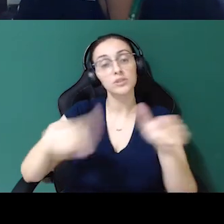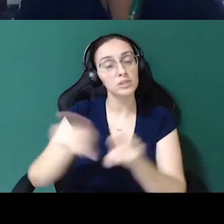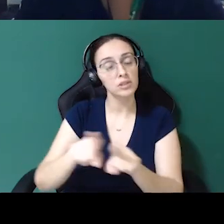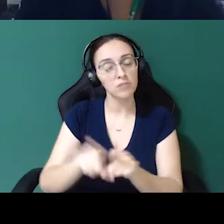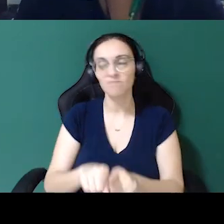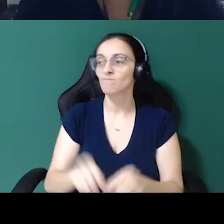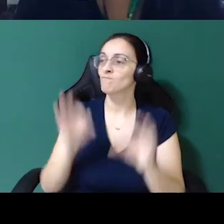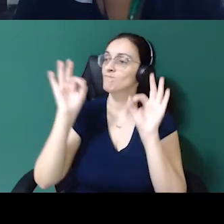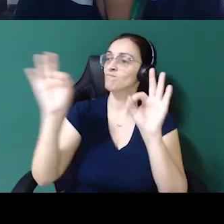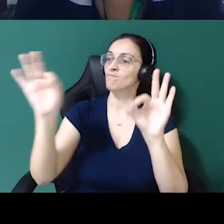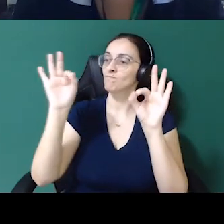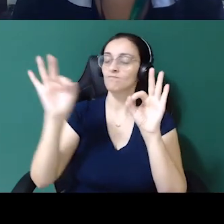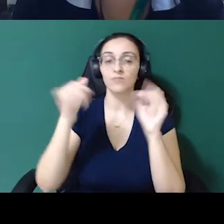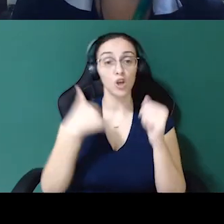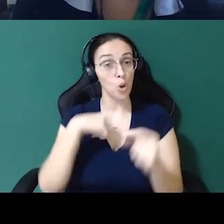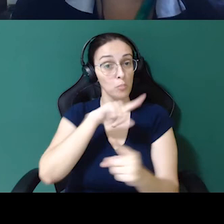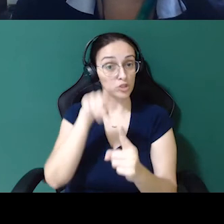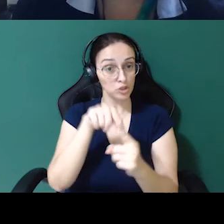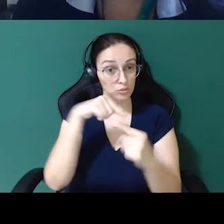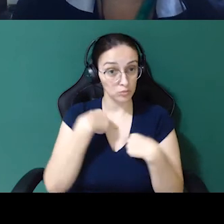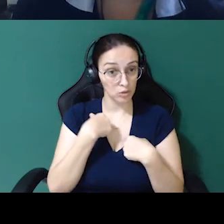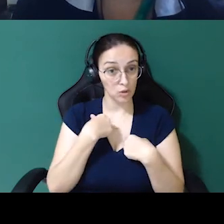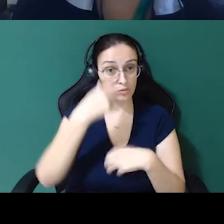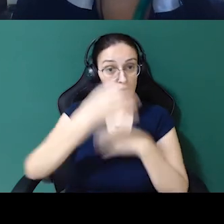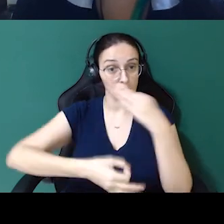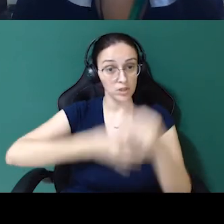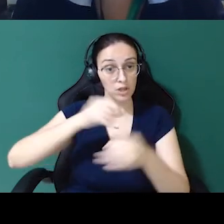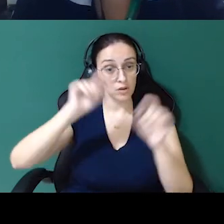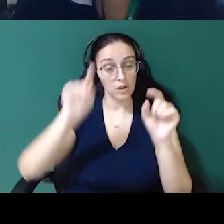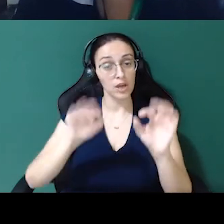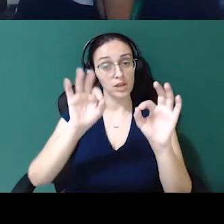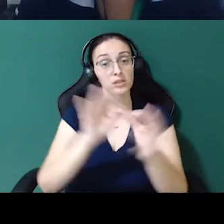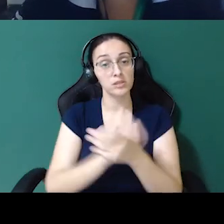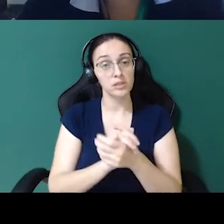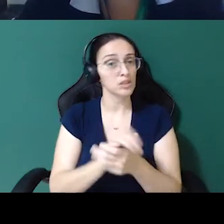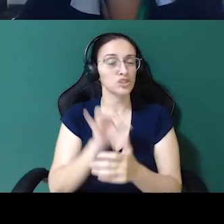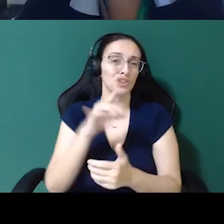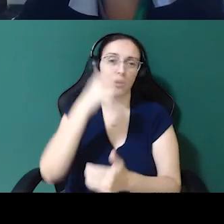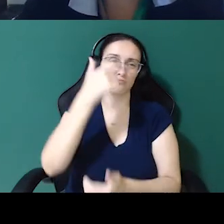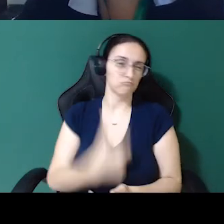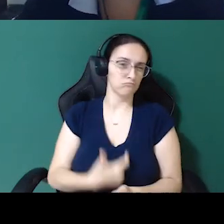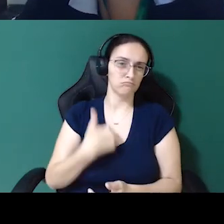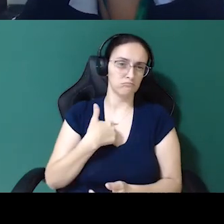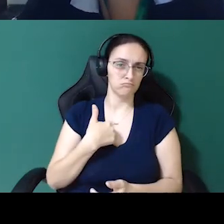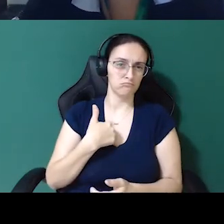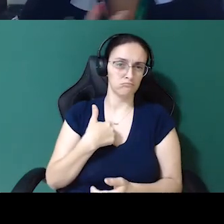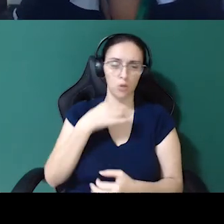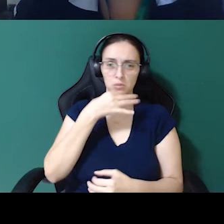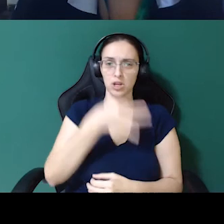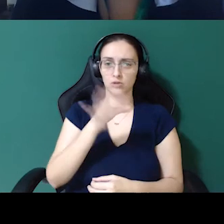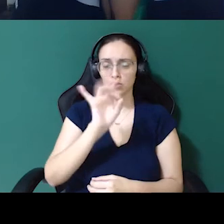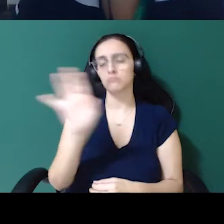Excelente, Ana. O meu objetivo aqui, gente, eu estou trazendo os comentários, não é só a minha visão, é uma